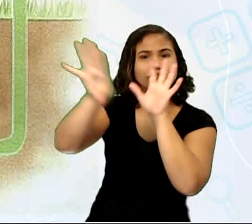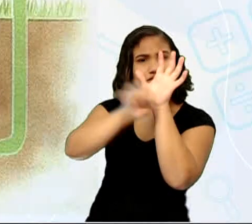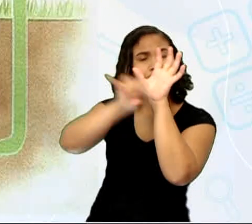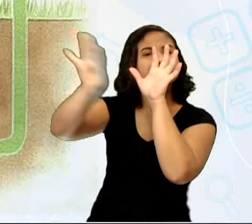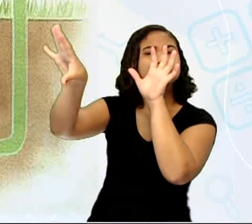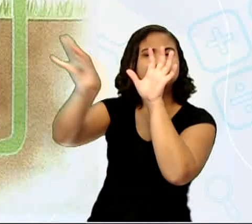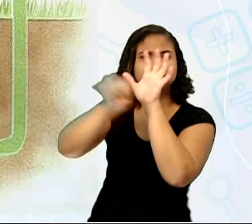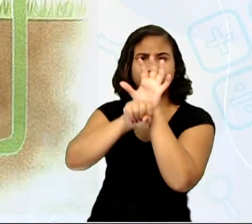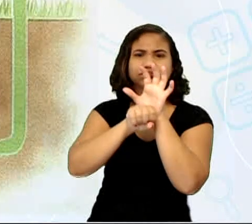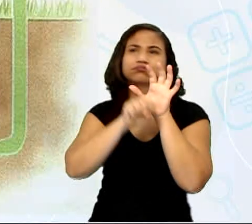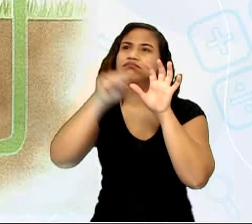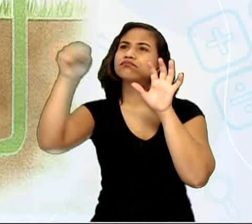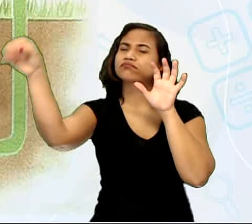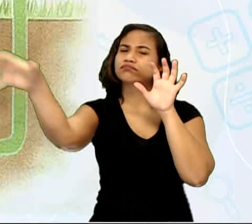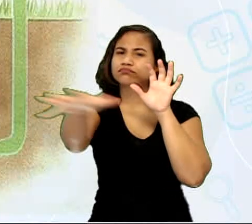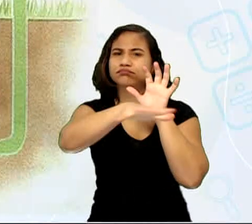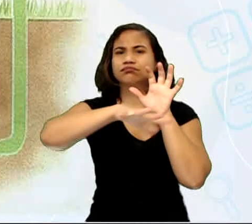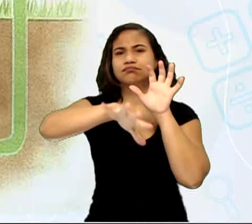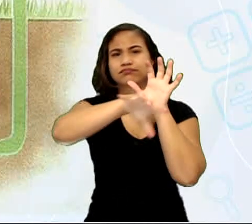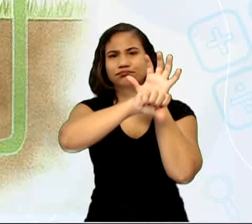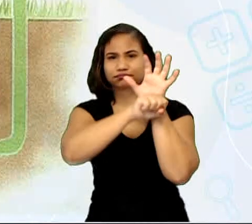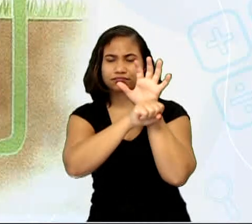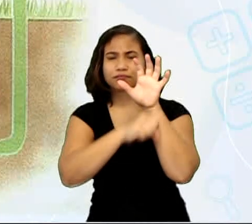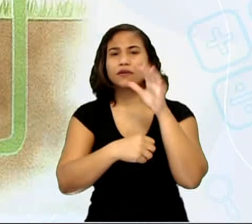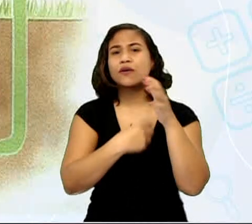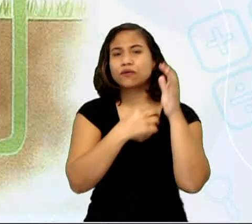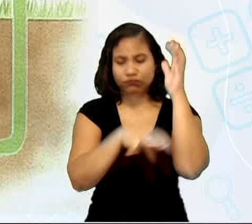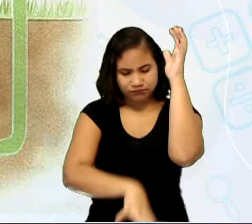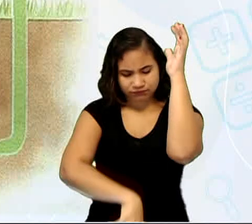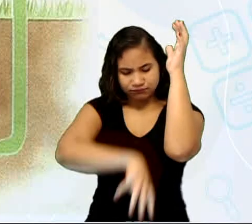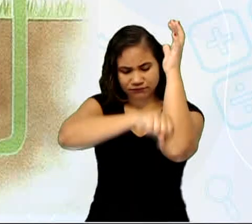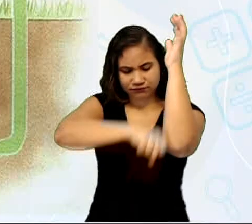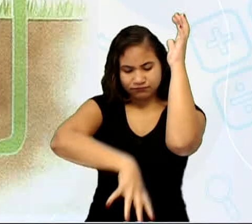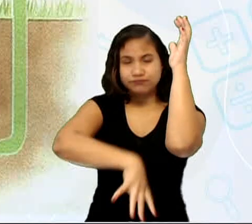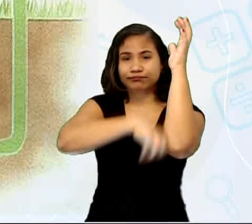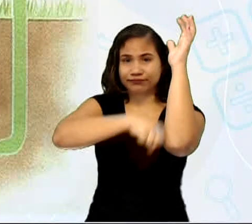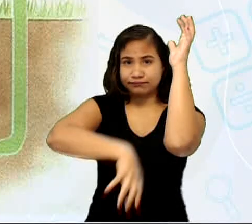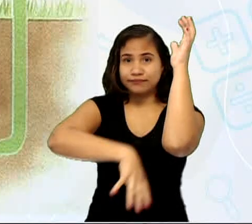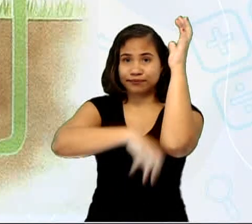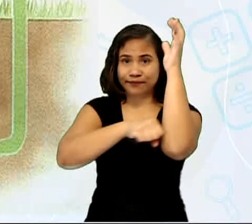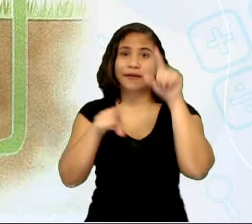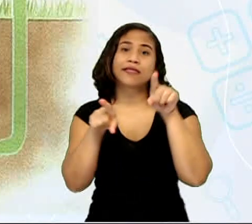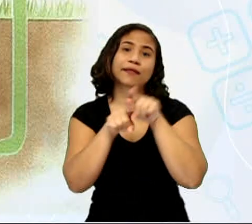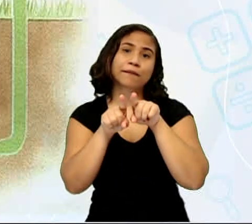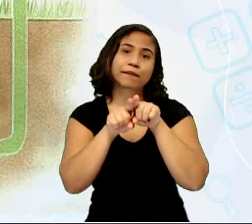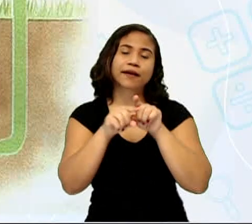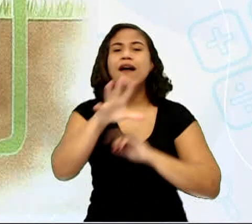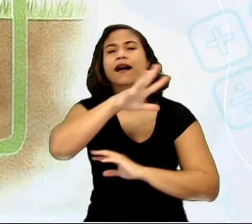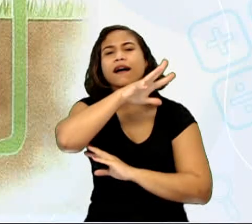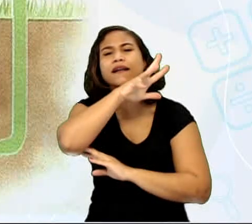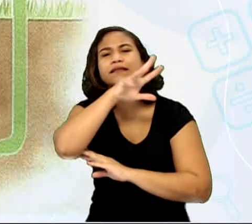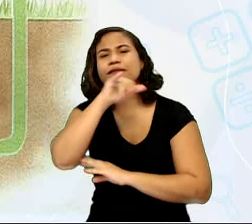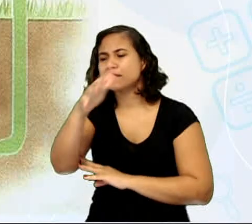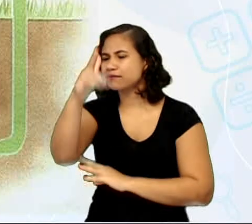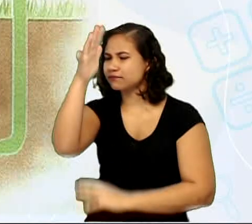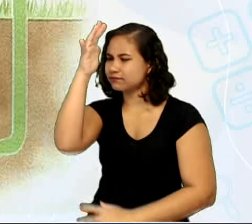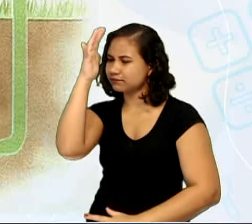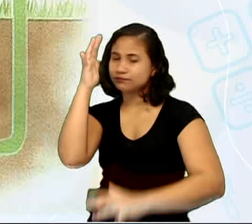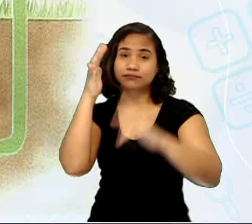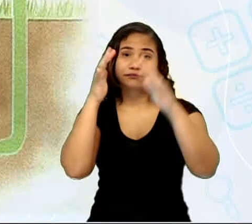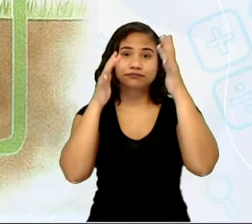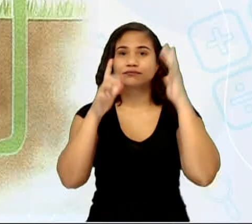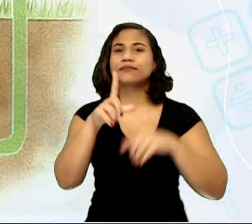atmosfera e também nutrientes do solo. Os animais herbívoros, eles obtêm,